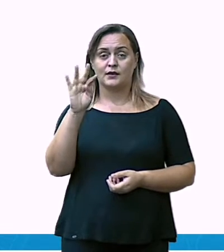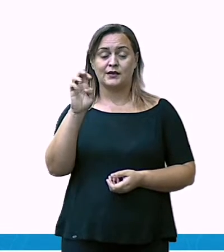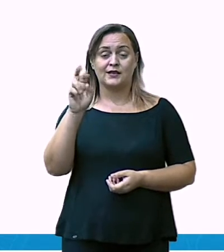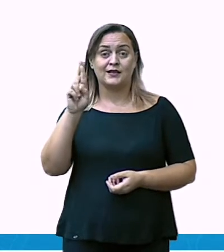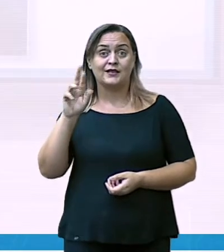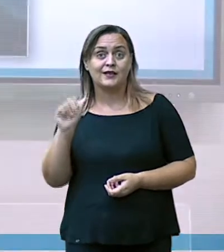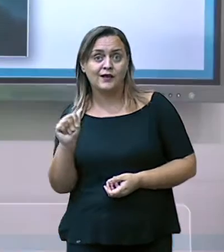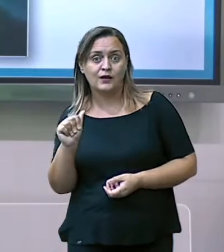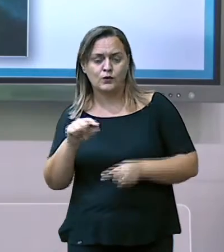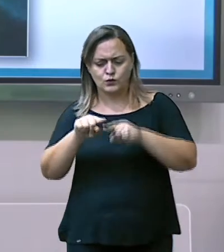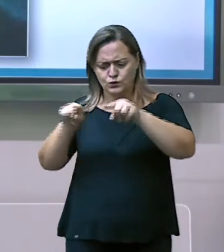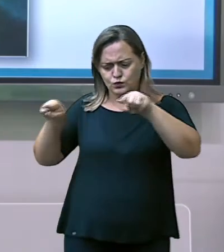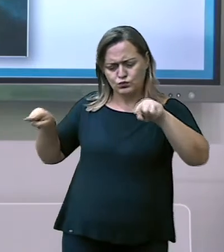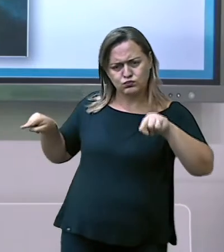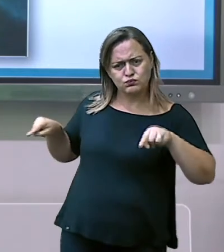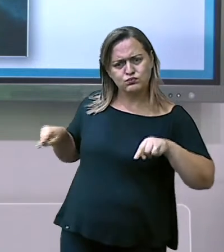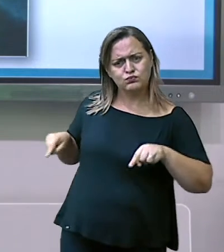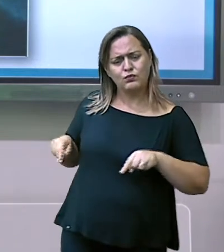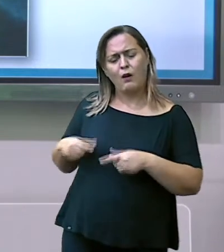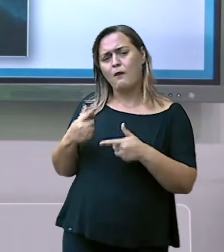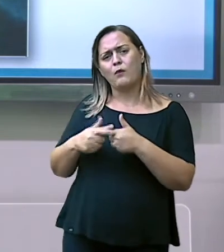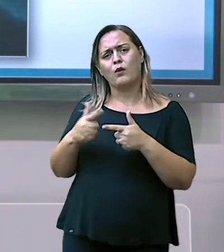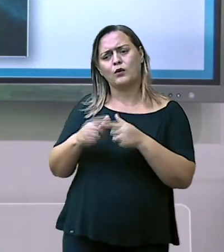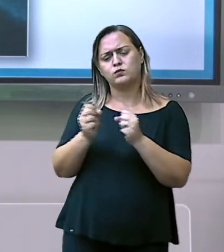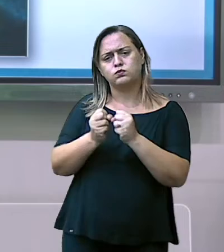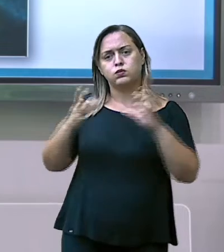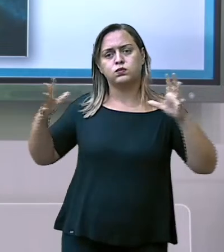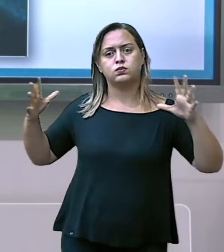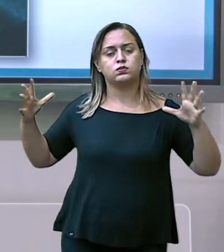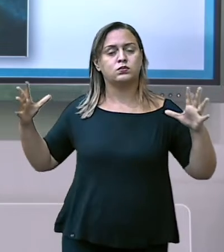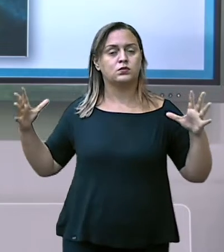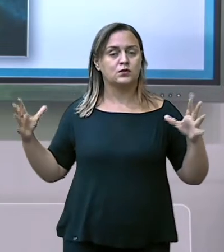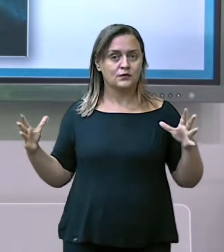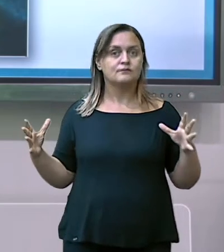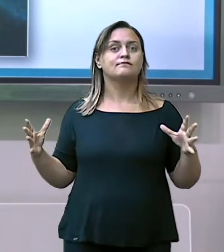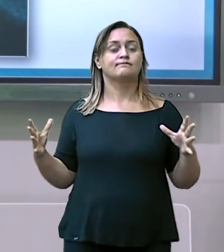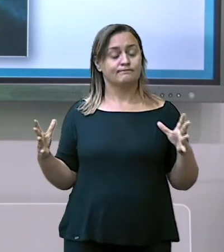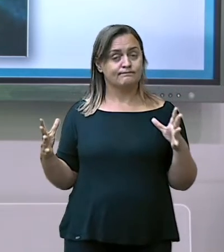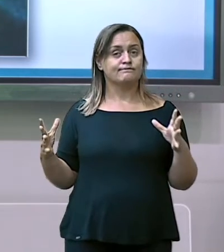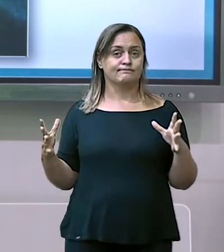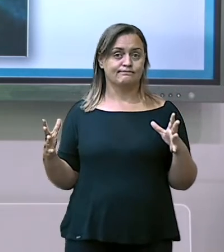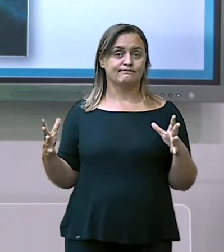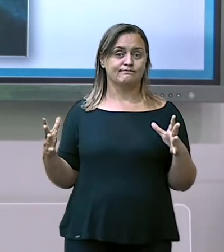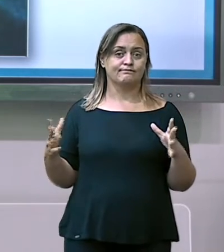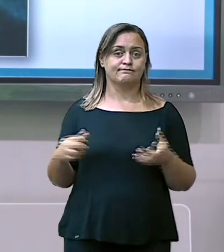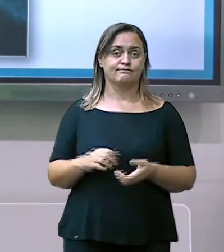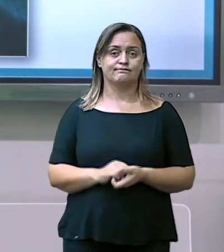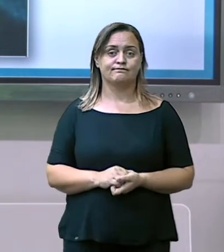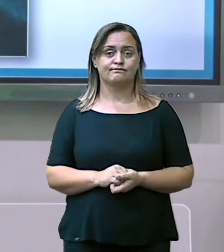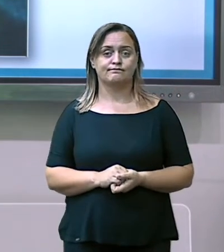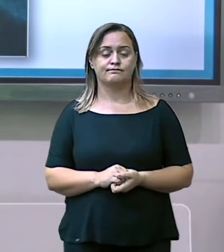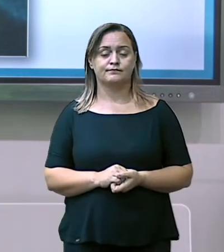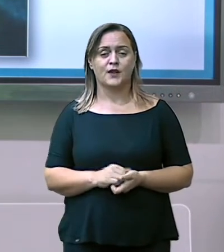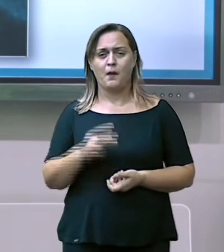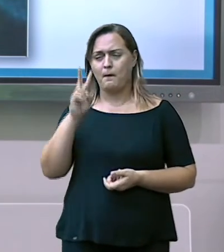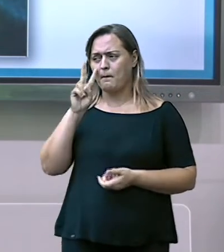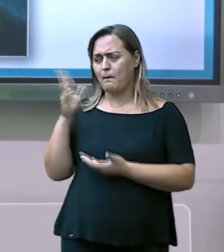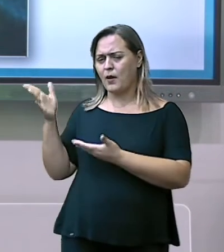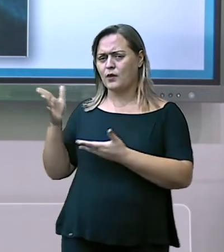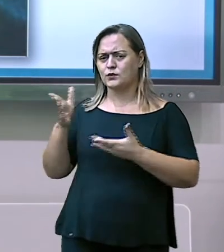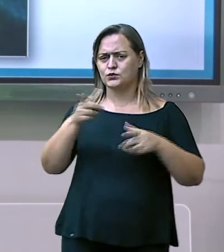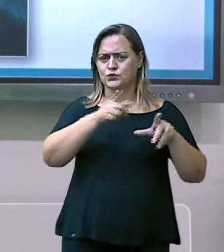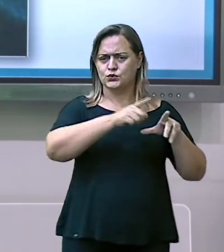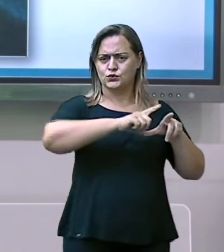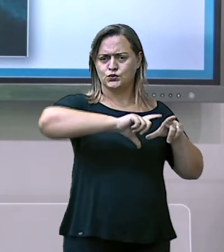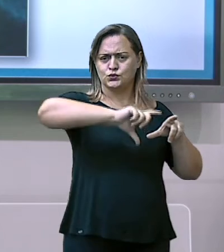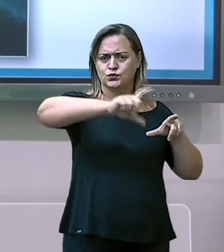promovido se é que podemos dizer assim pelos Estados Unidos. Certo? Mas não